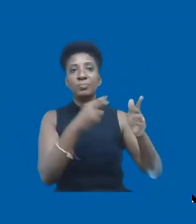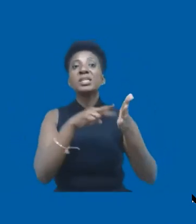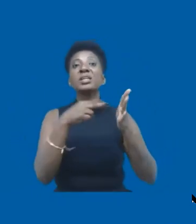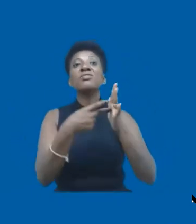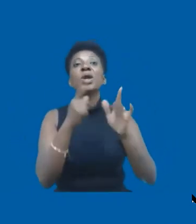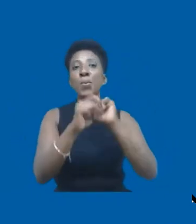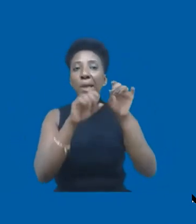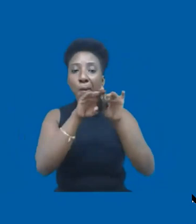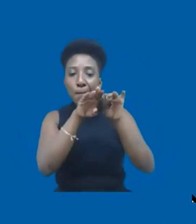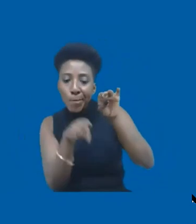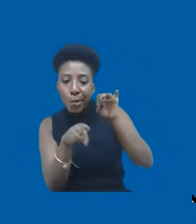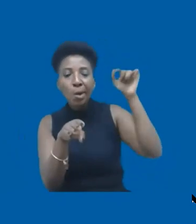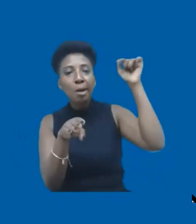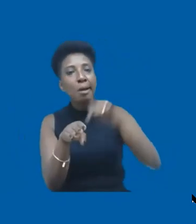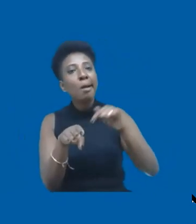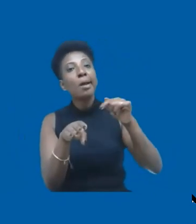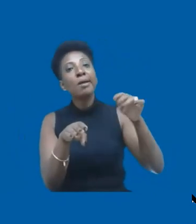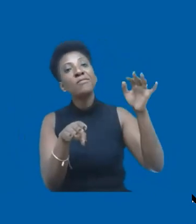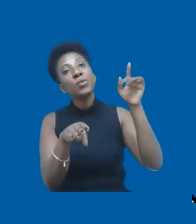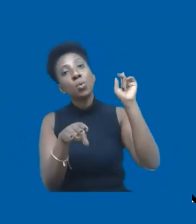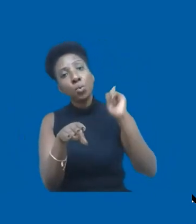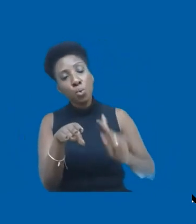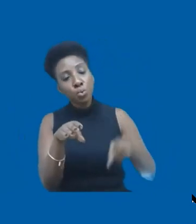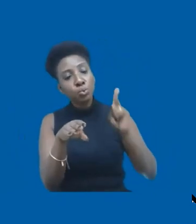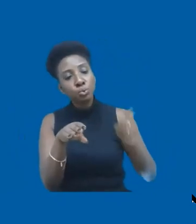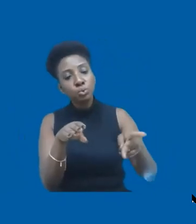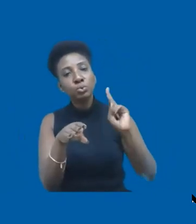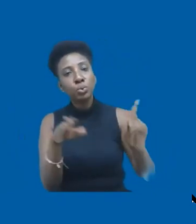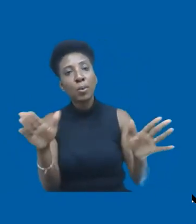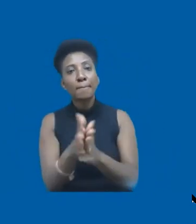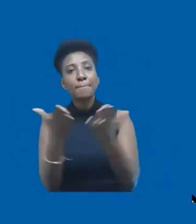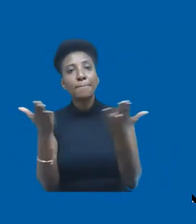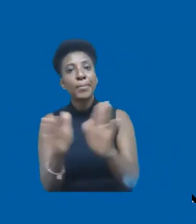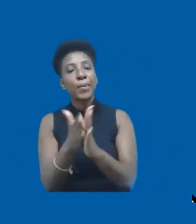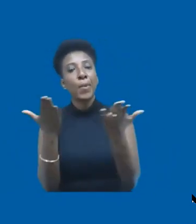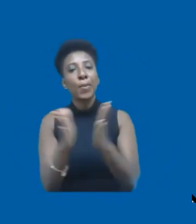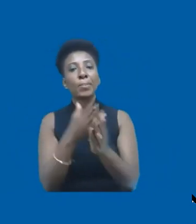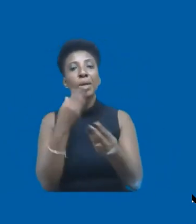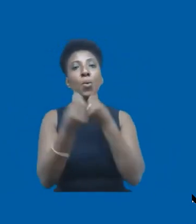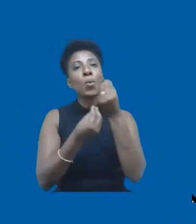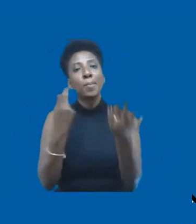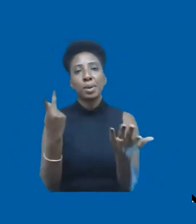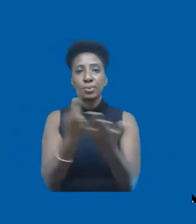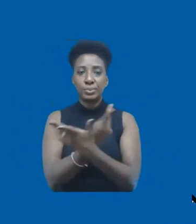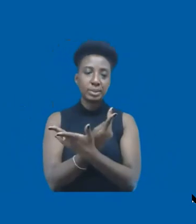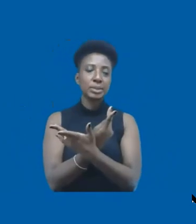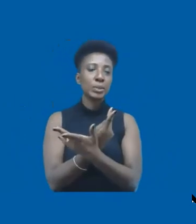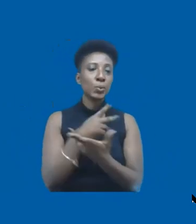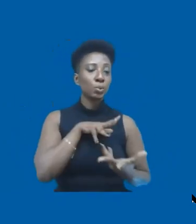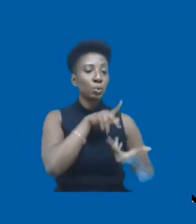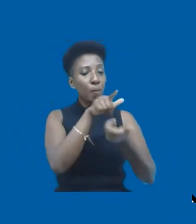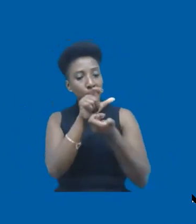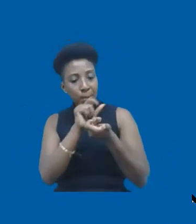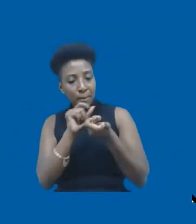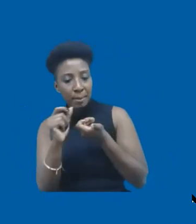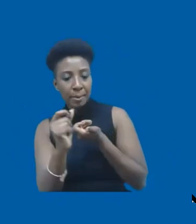e o rico fique cada vez mais rico. É simples assim. E como é que isso se instalou? Se instaurou. É ao redor do mundo. Se